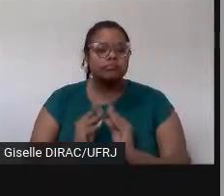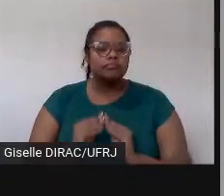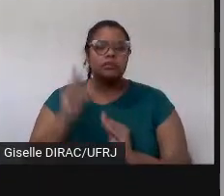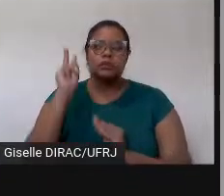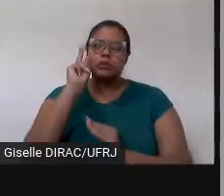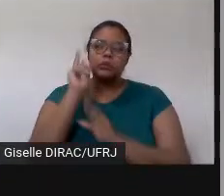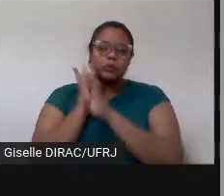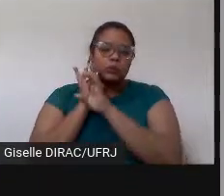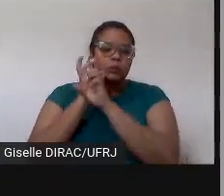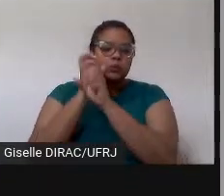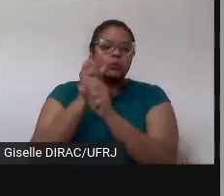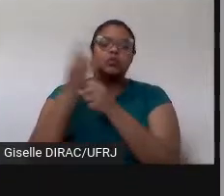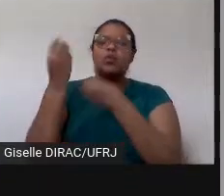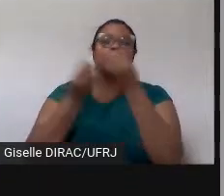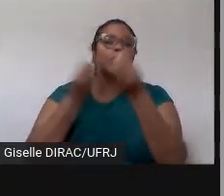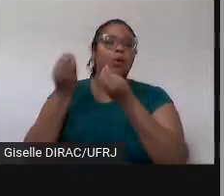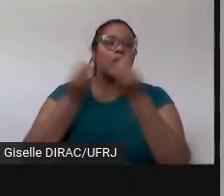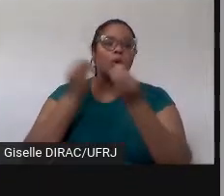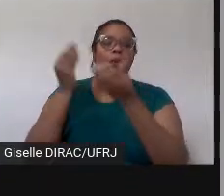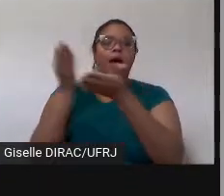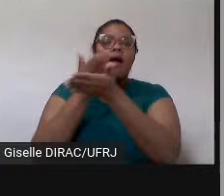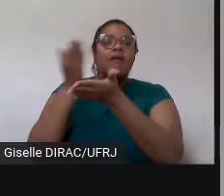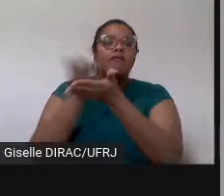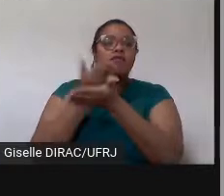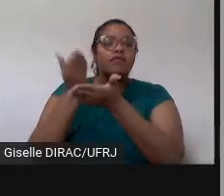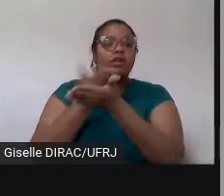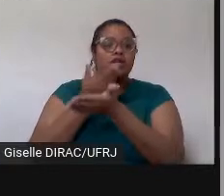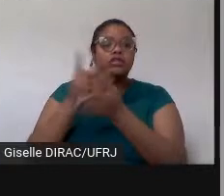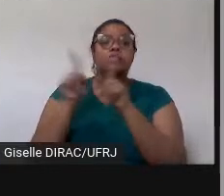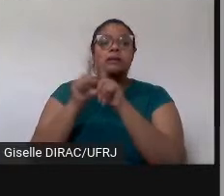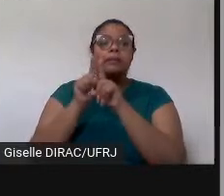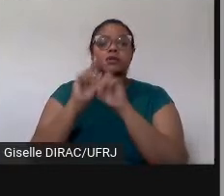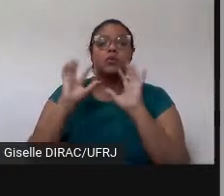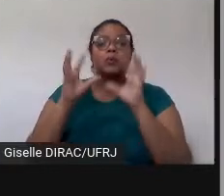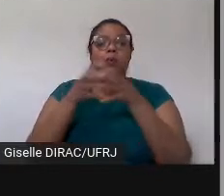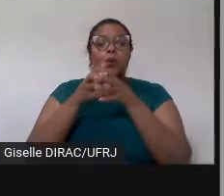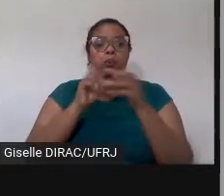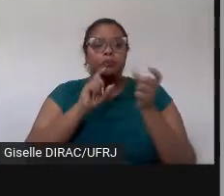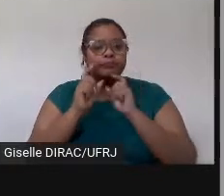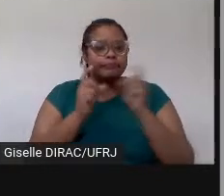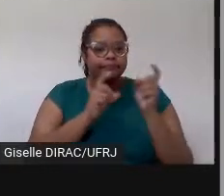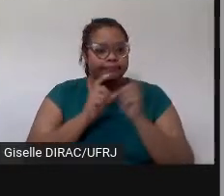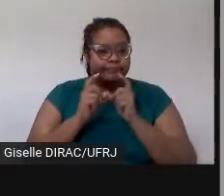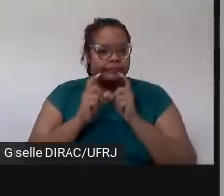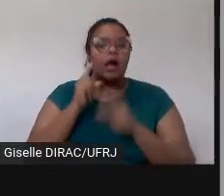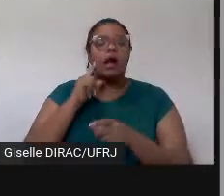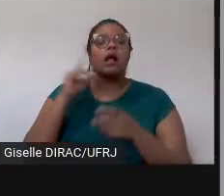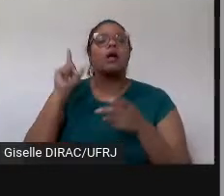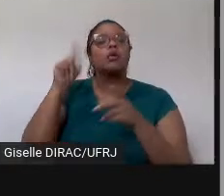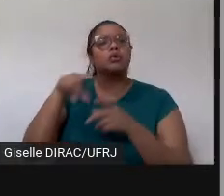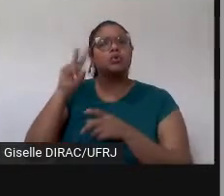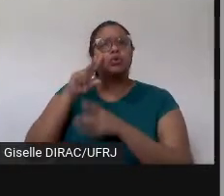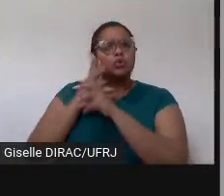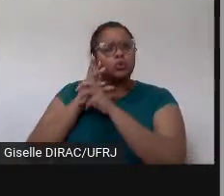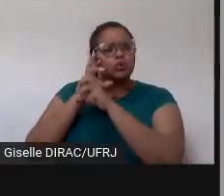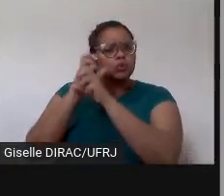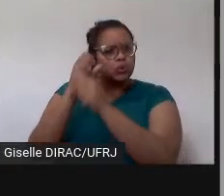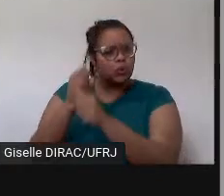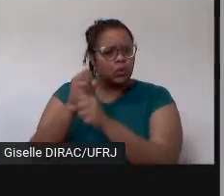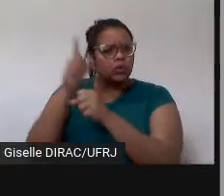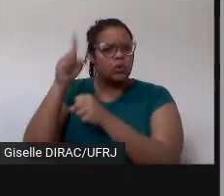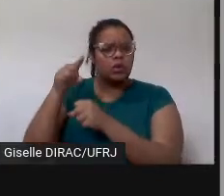histórico sobre o funcionamento da revista e sobre a equipe. Então, sobre o histórico que a gente destaca, né,